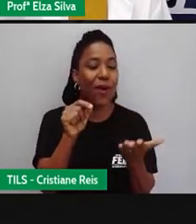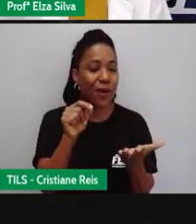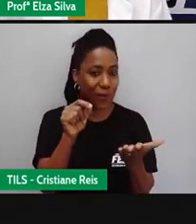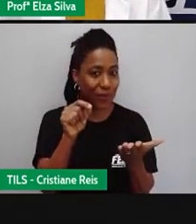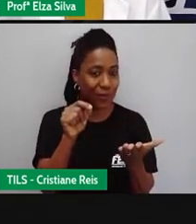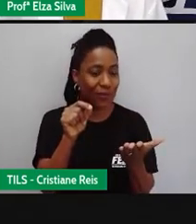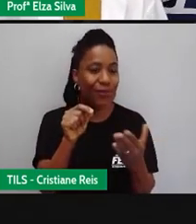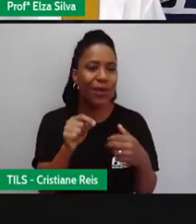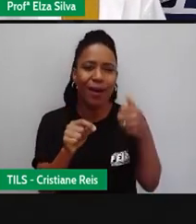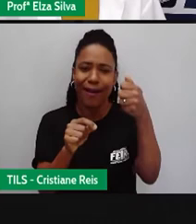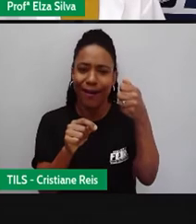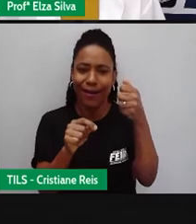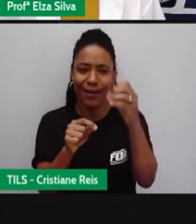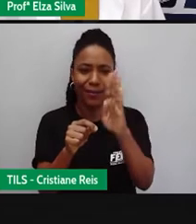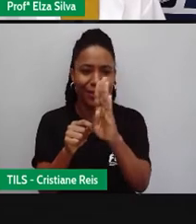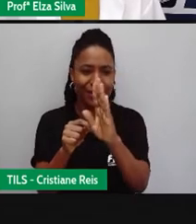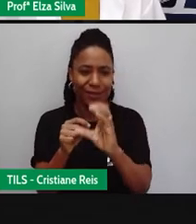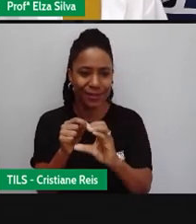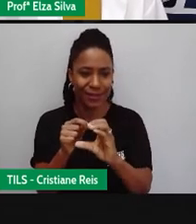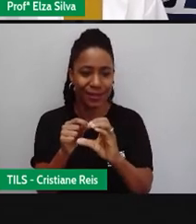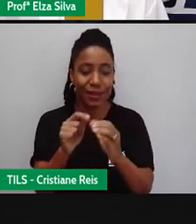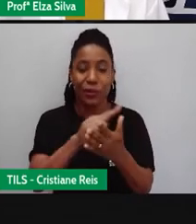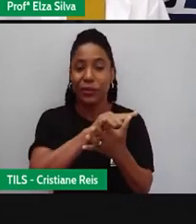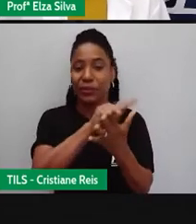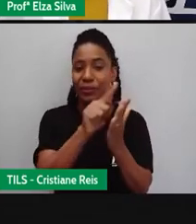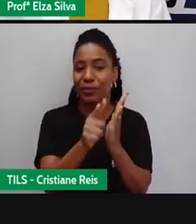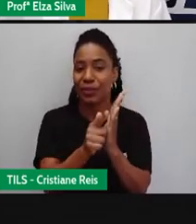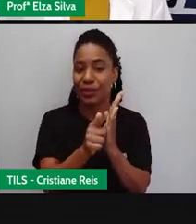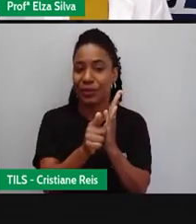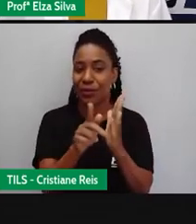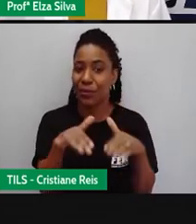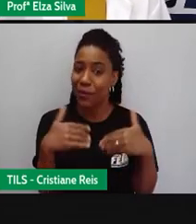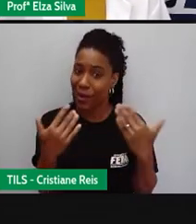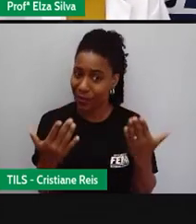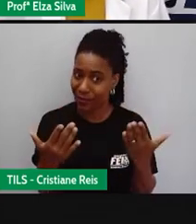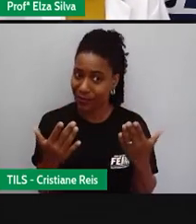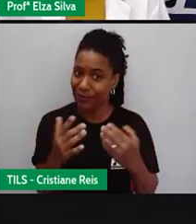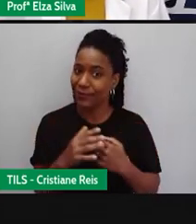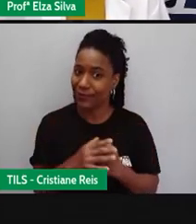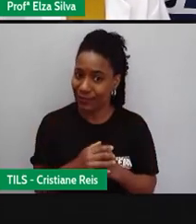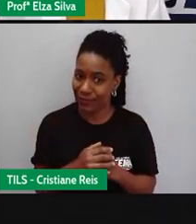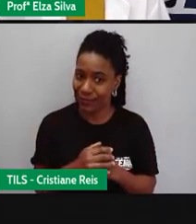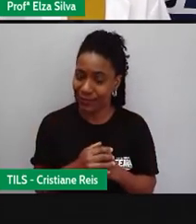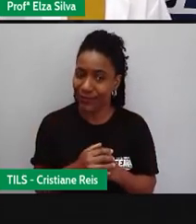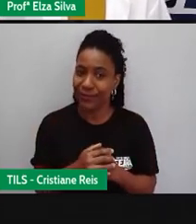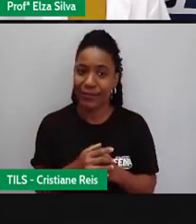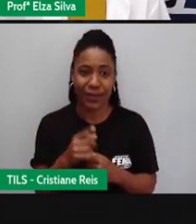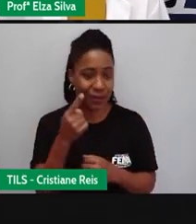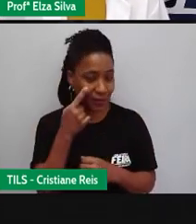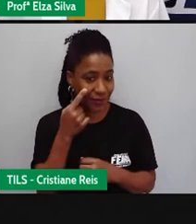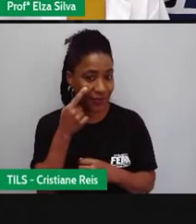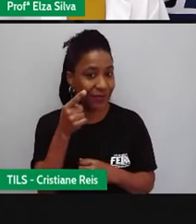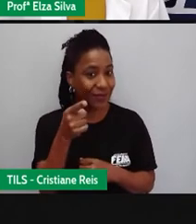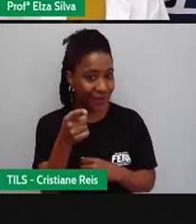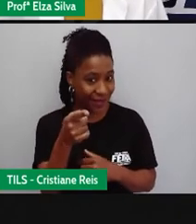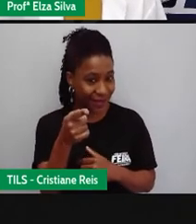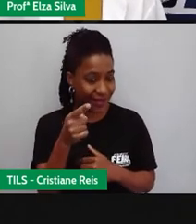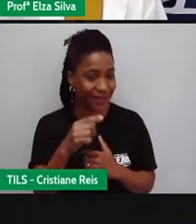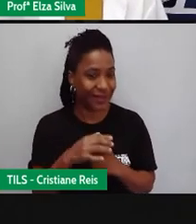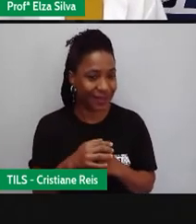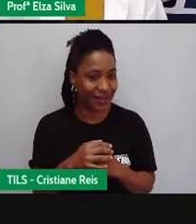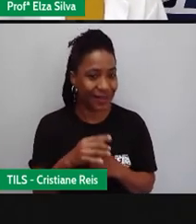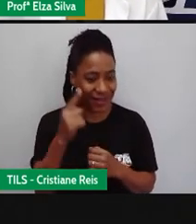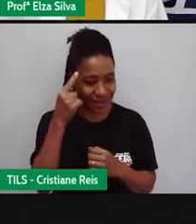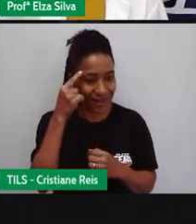o gênero que esse filme pertence. Por exemplo, The Born Dentist Time. A identidade born que foi